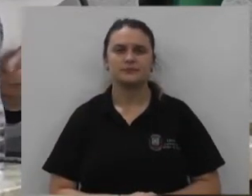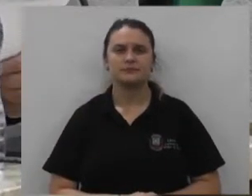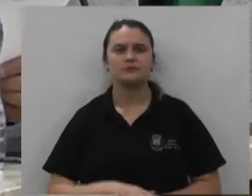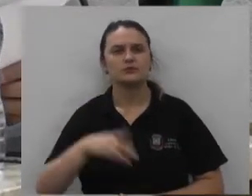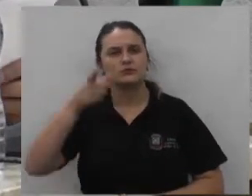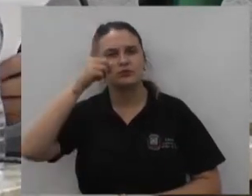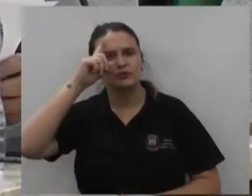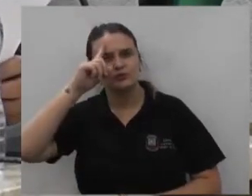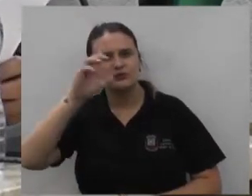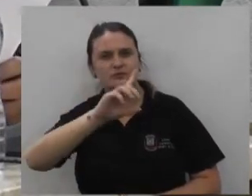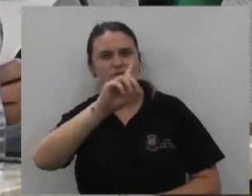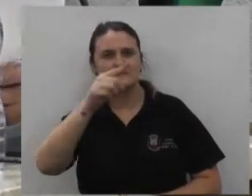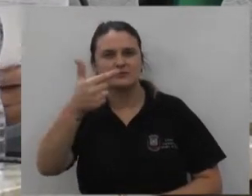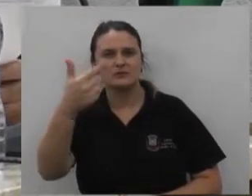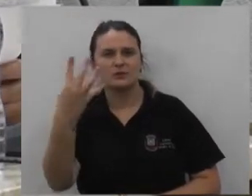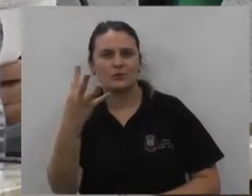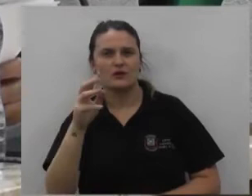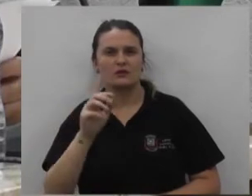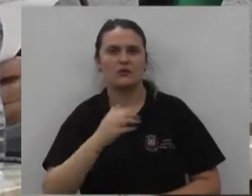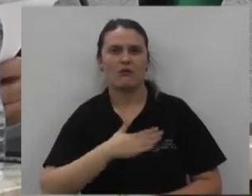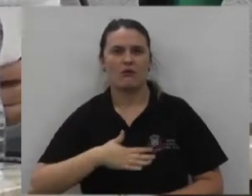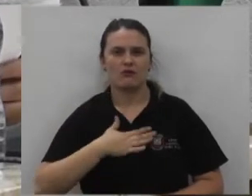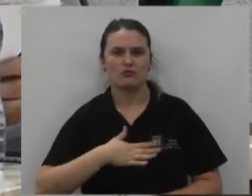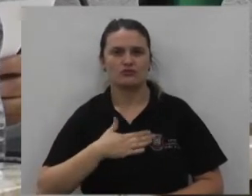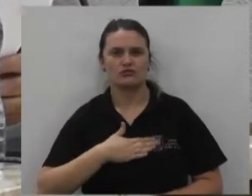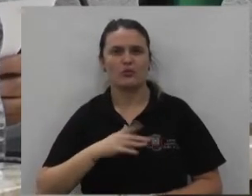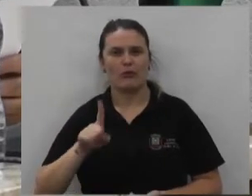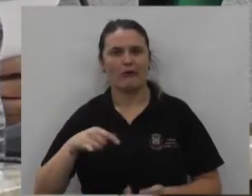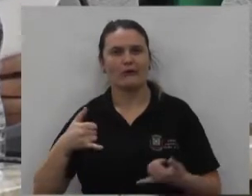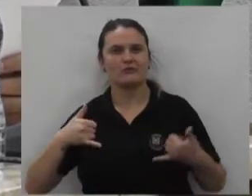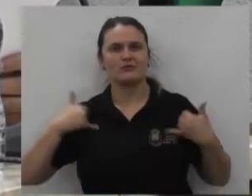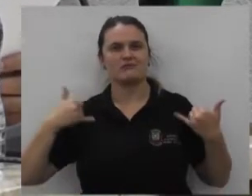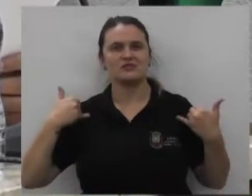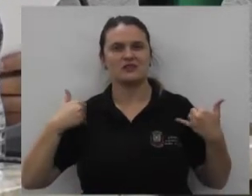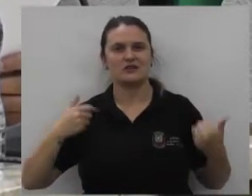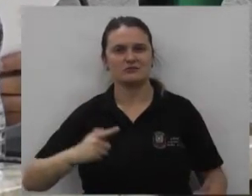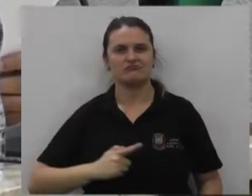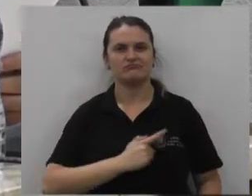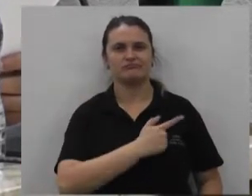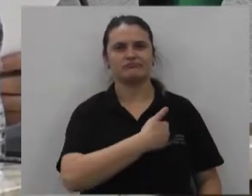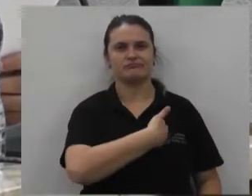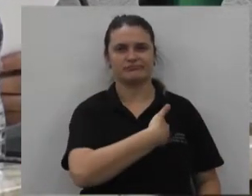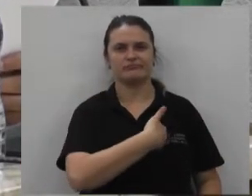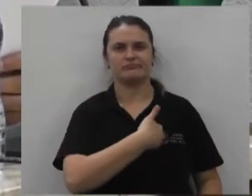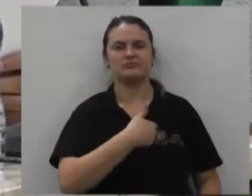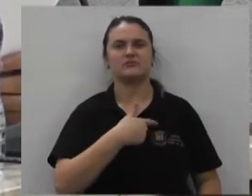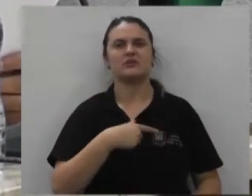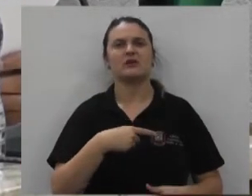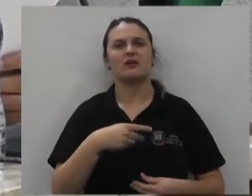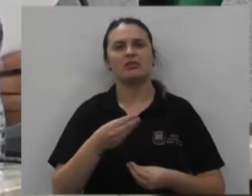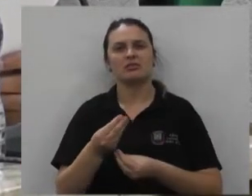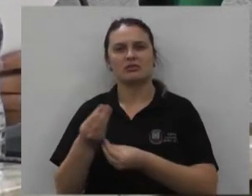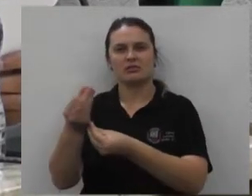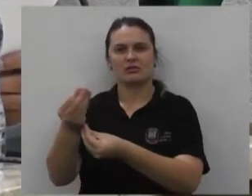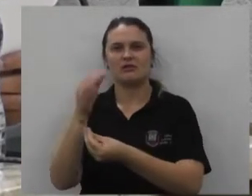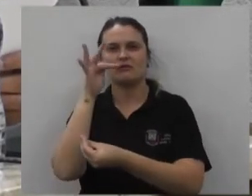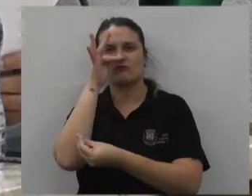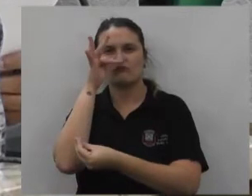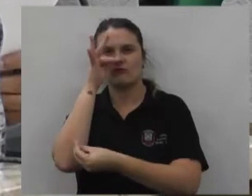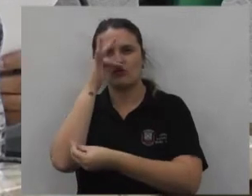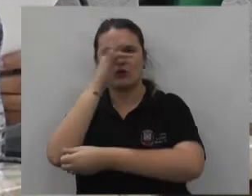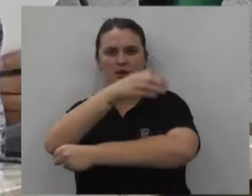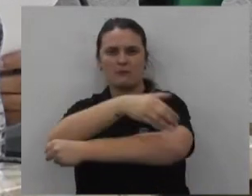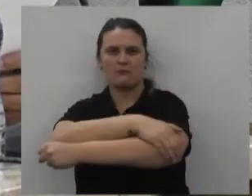todo dia 24 de agosto aniversário de Getúlio Vargas Otacílio levava flores até a praça Alvir Resenberg